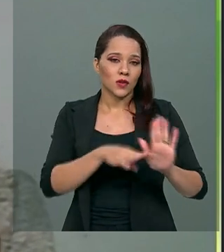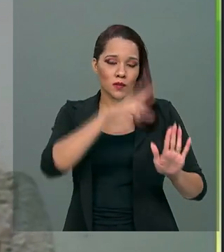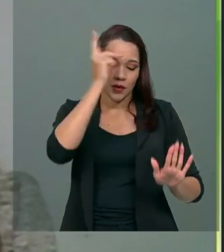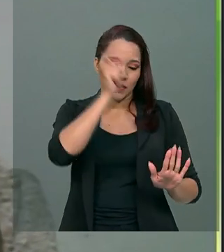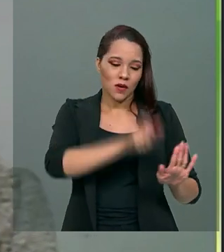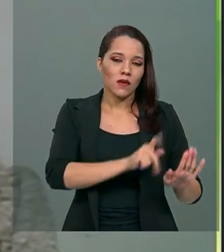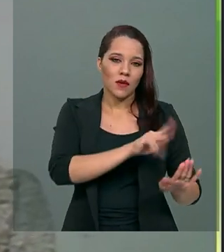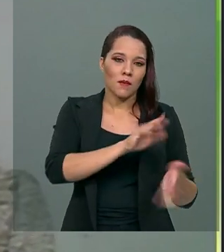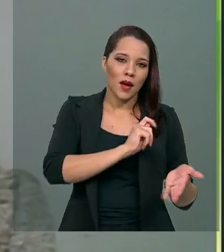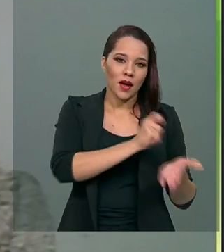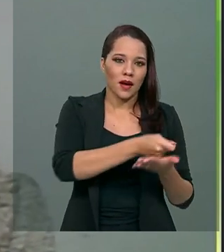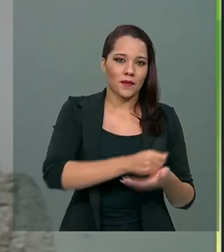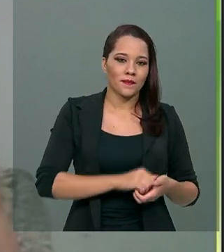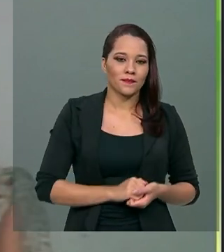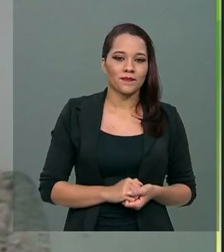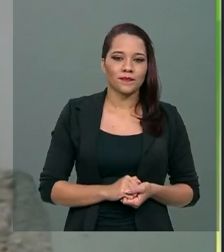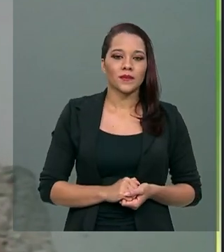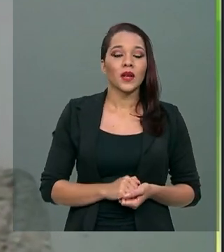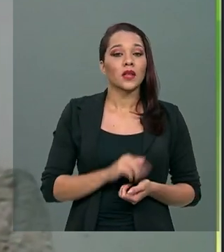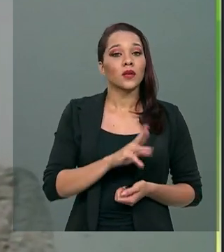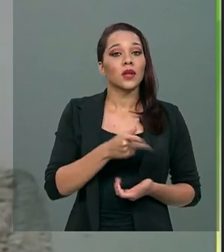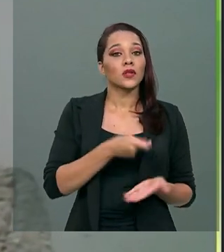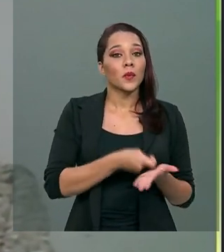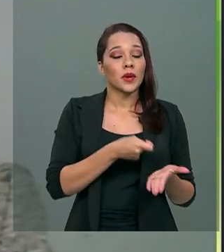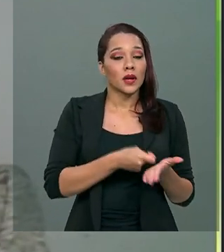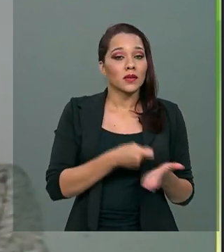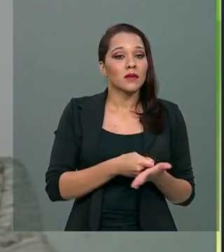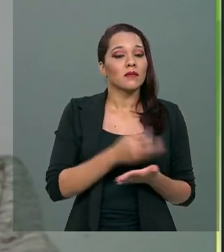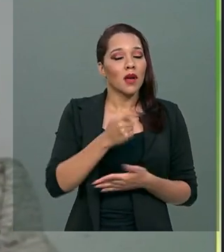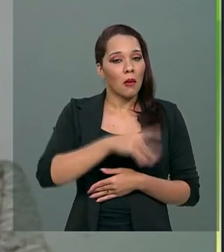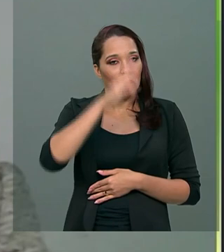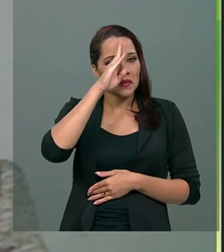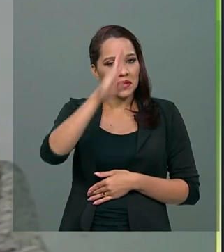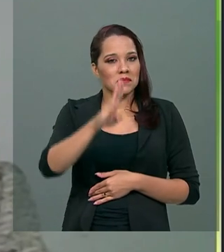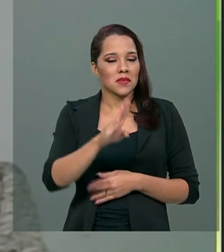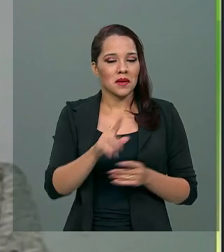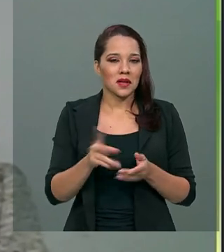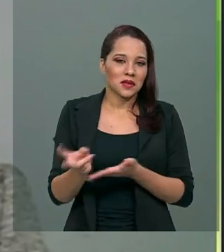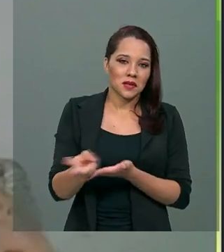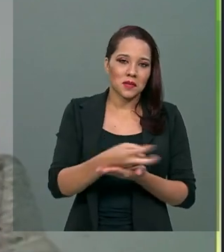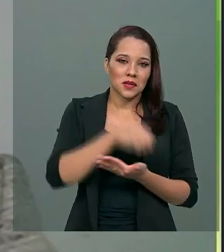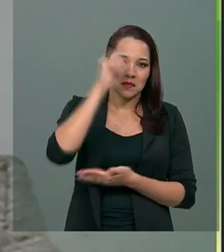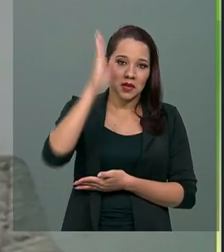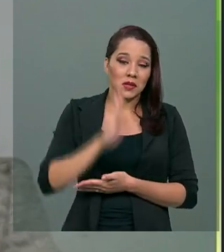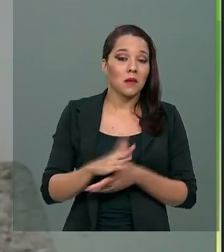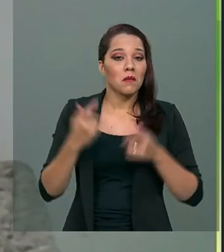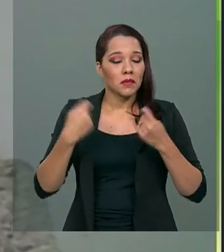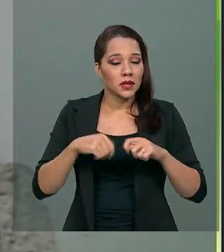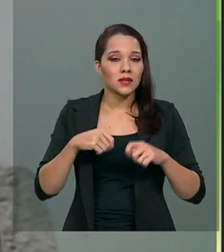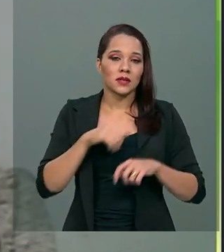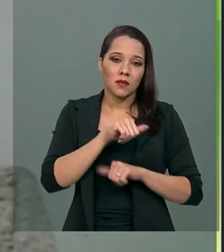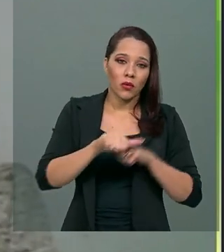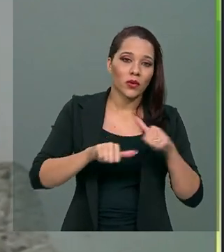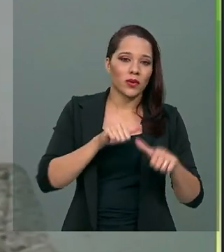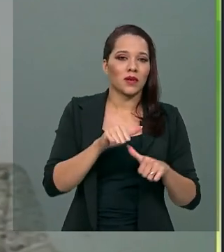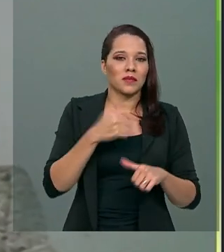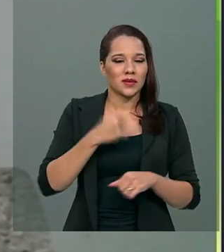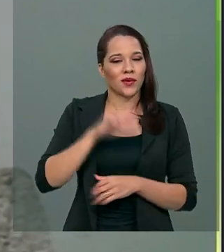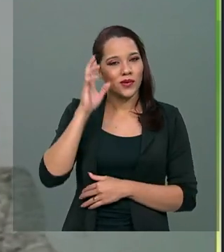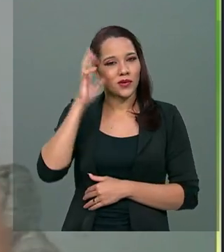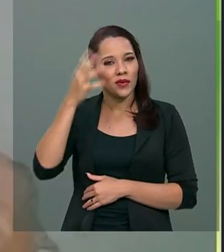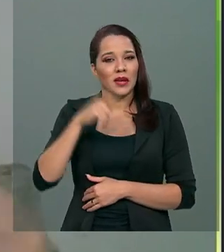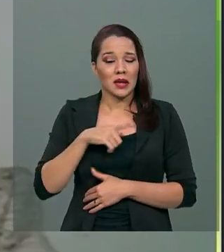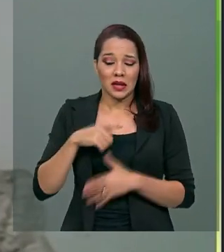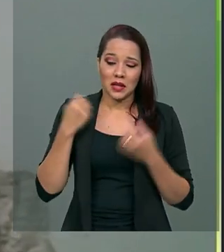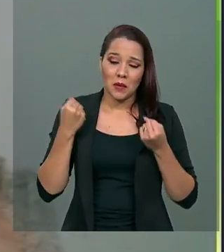não traz aquele ônus de obrigação acessória, que é um dos grandes entraves também na tributação do Brasil, que precisa ser resolvido e que tem